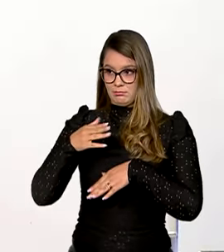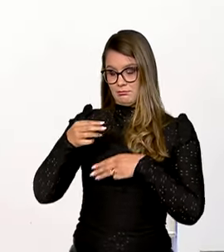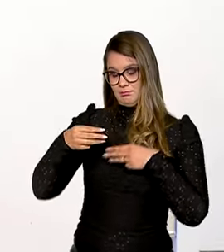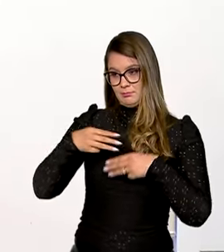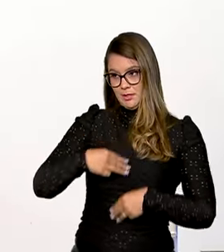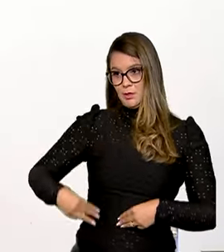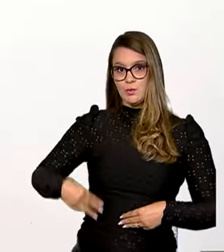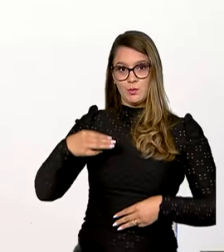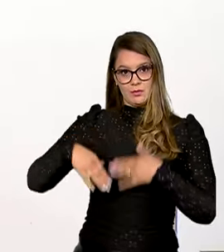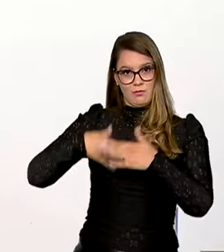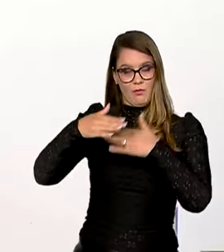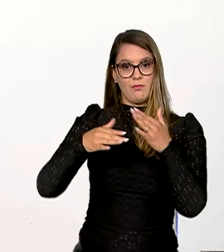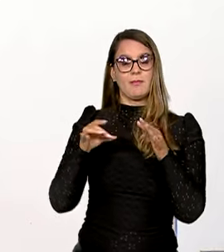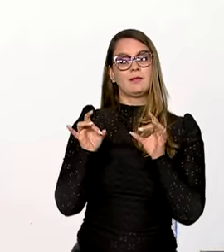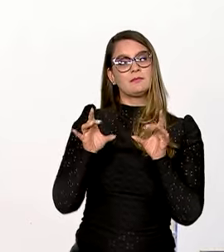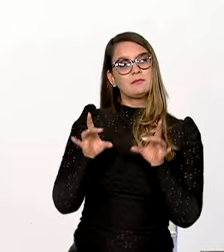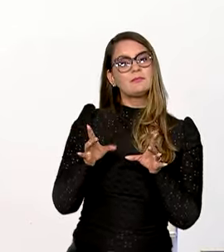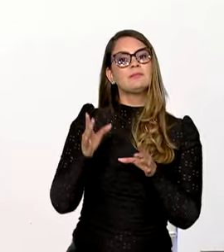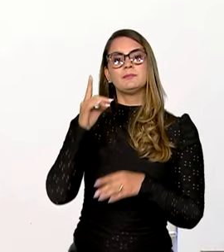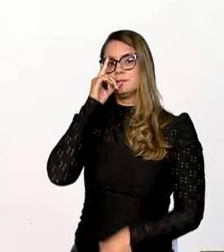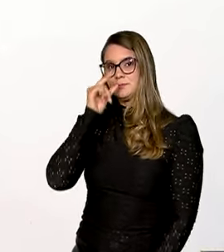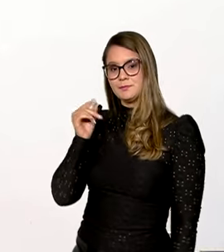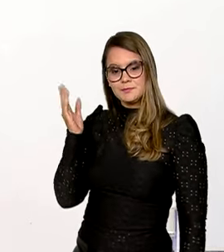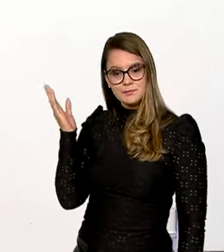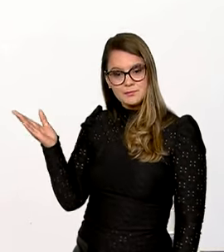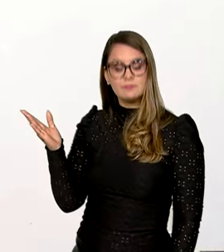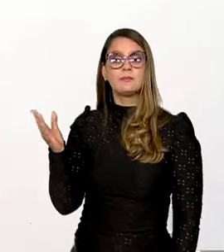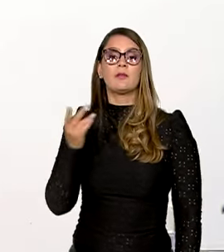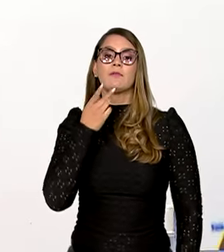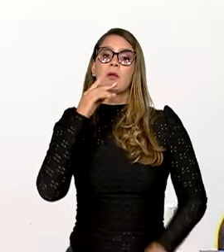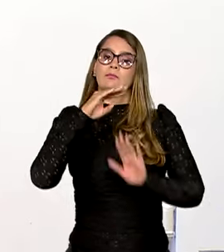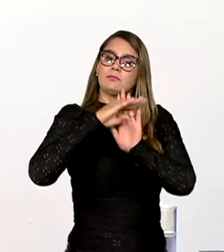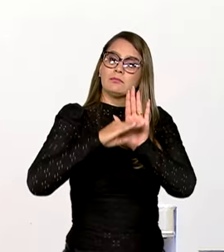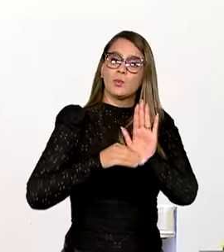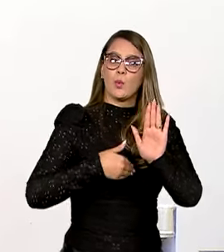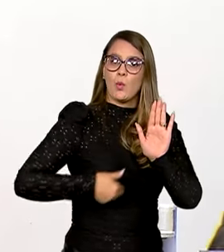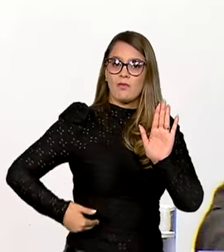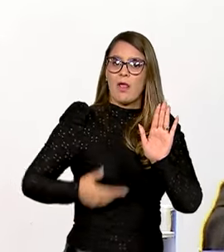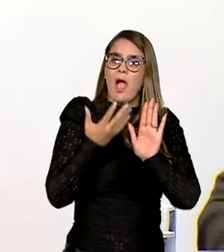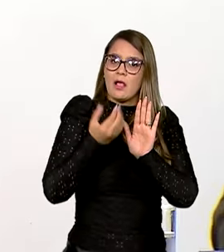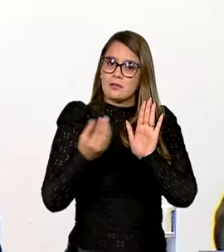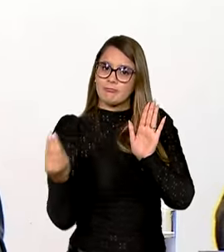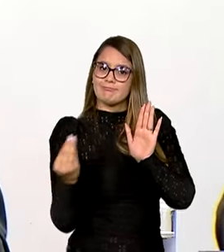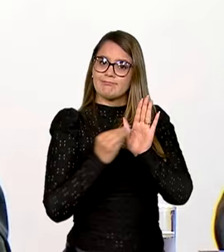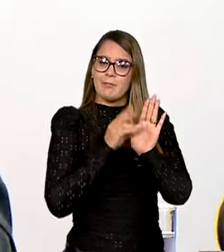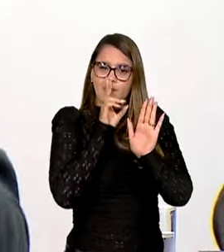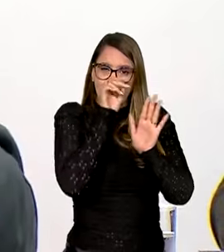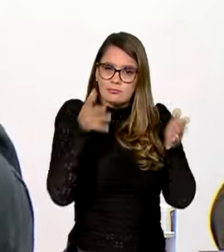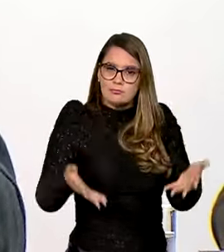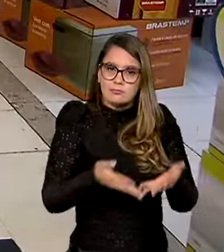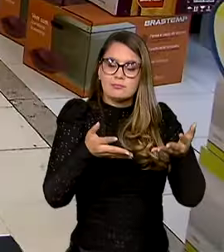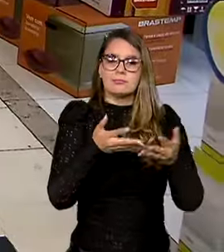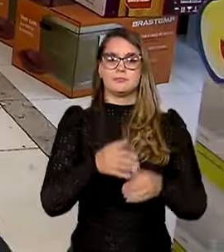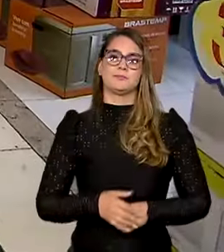Desenvolvimento, Indústria, Comércio e Serviços, Geraldo Alckmin, listou medidas que o governo vem adotando para fortalecer